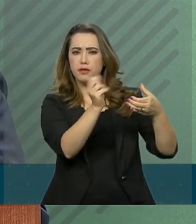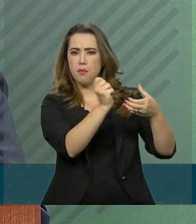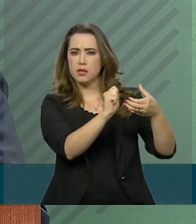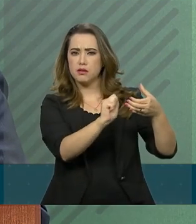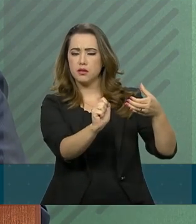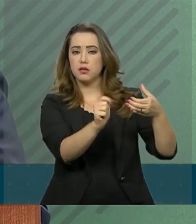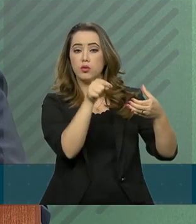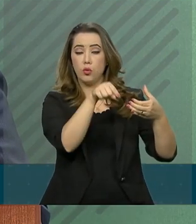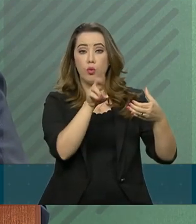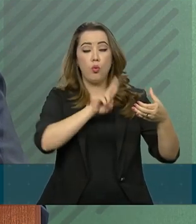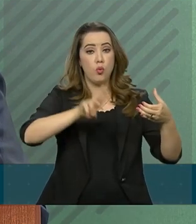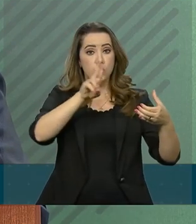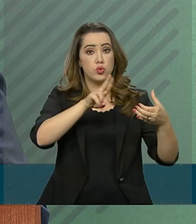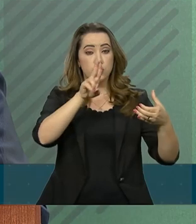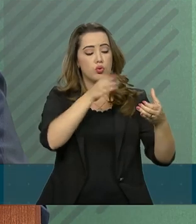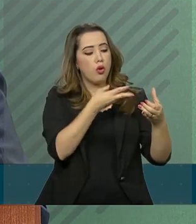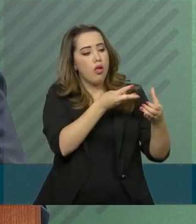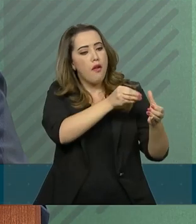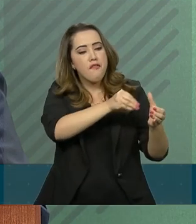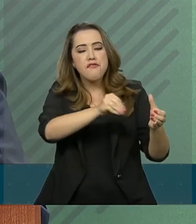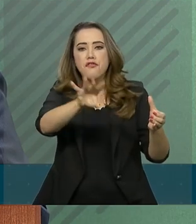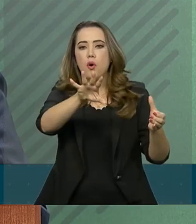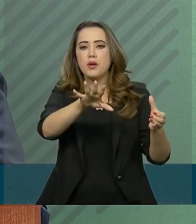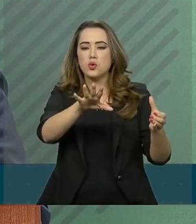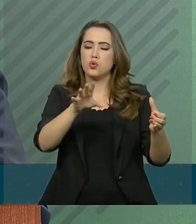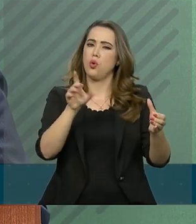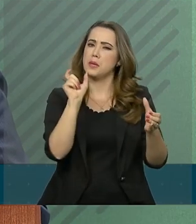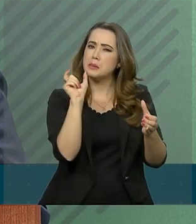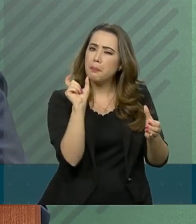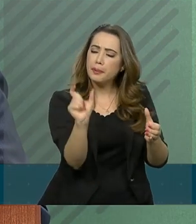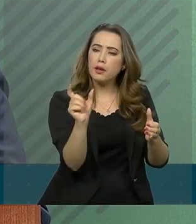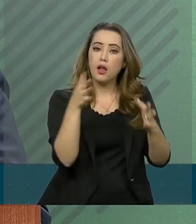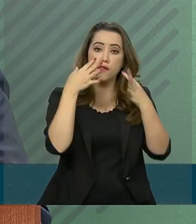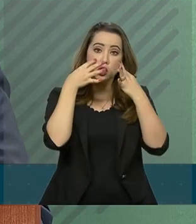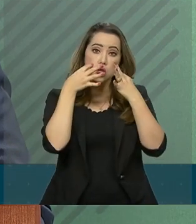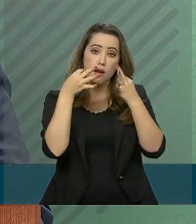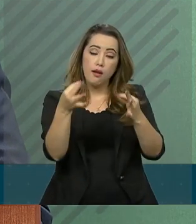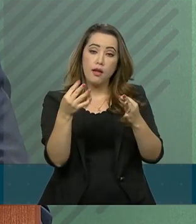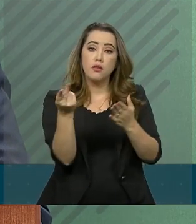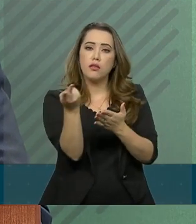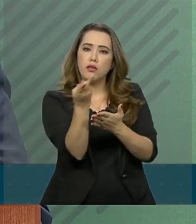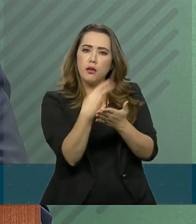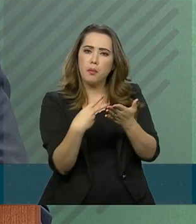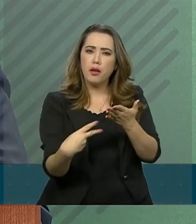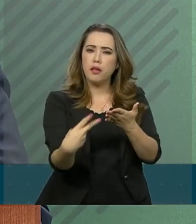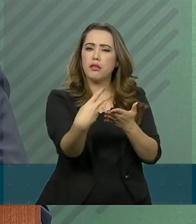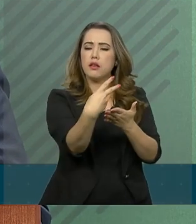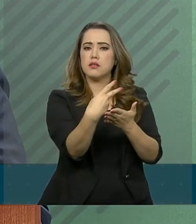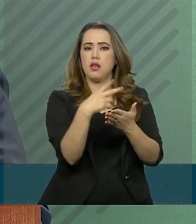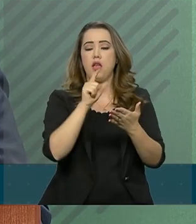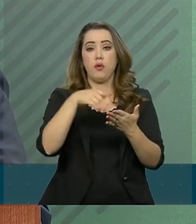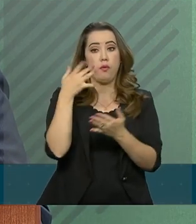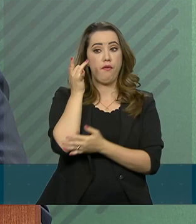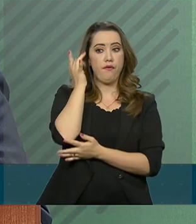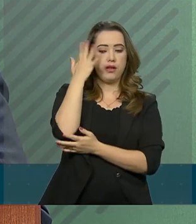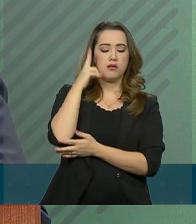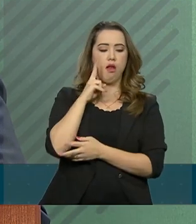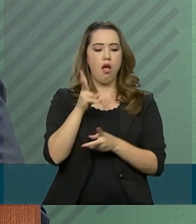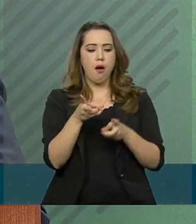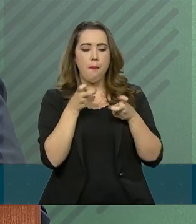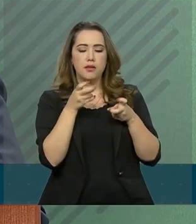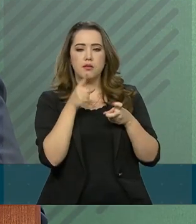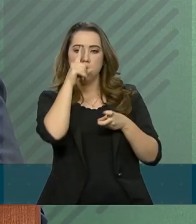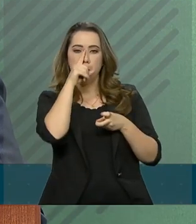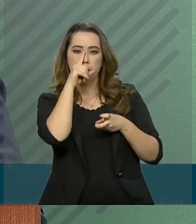informações, palavras de alerta e imagens que facilitam a identificação de